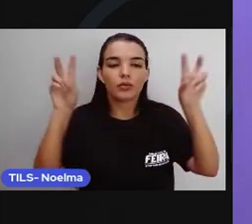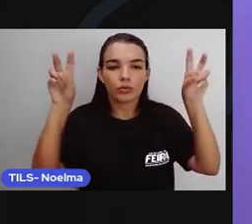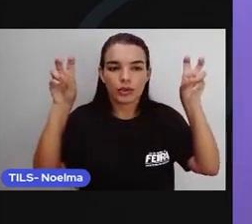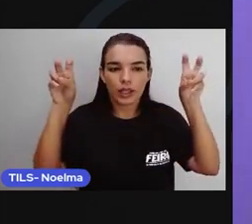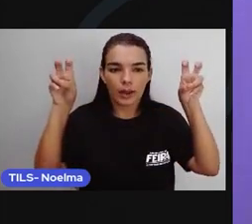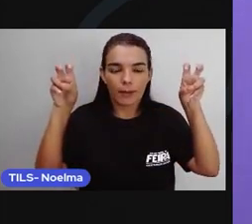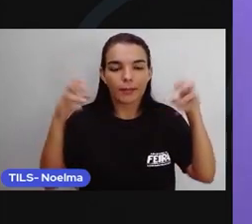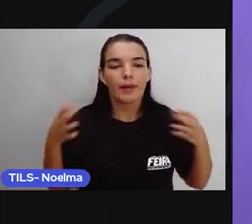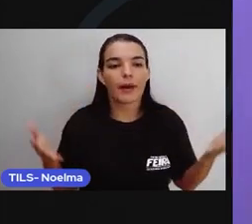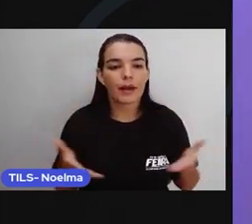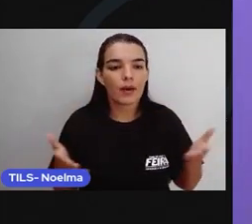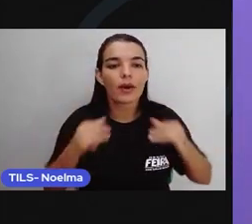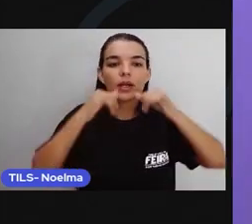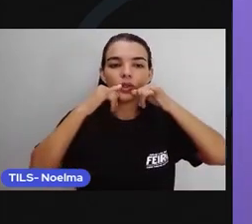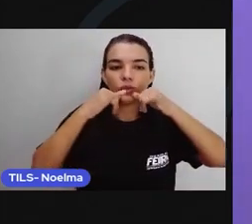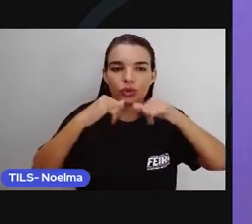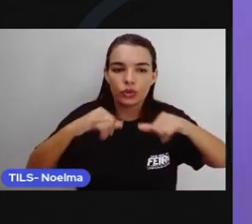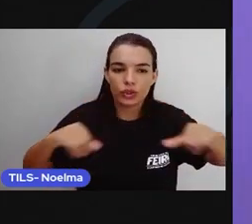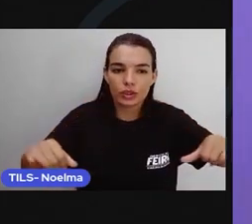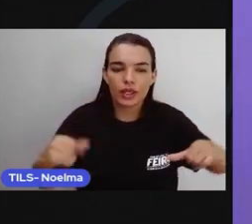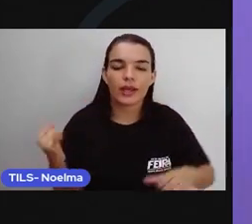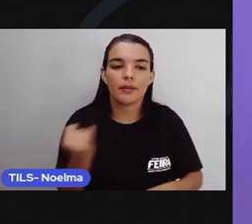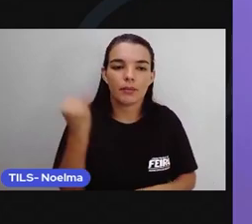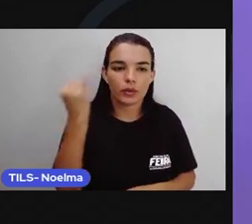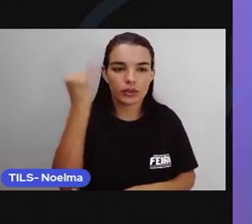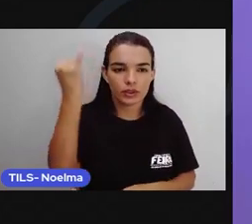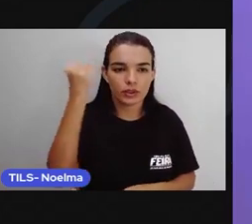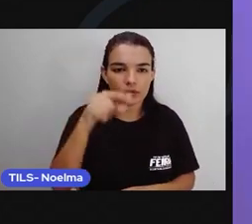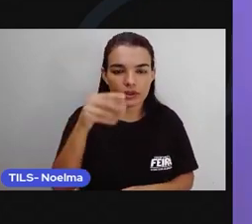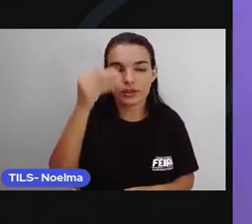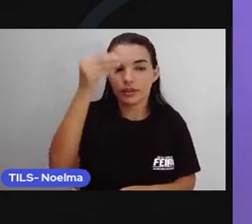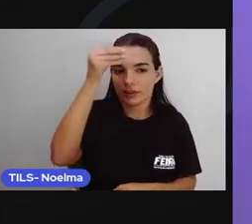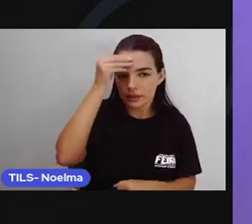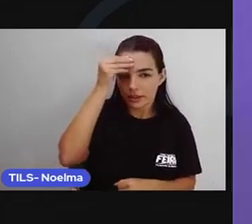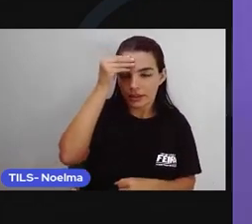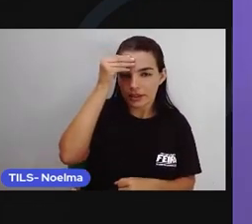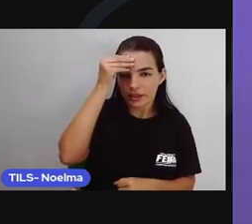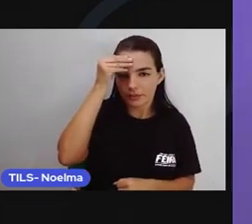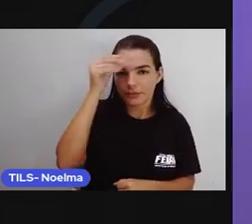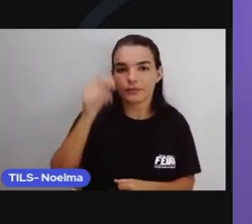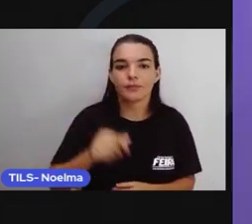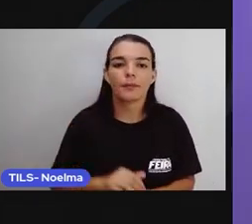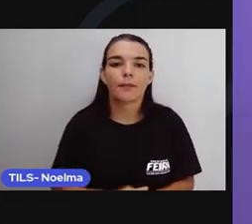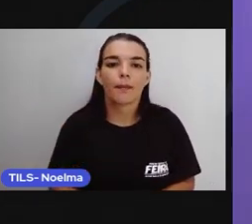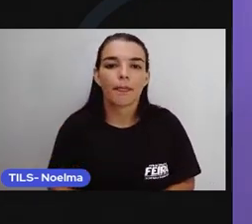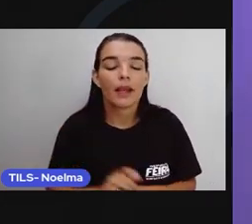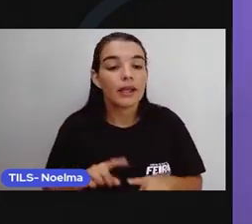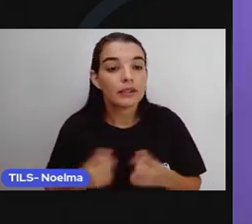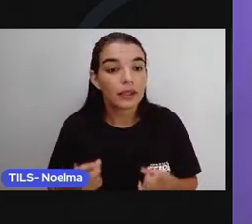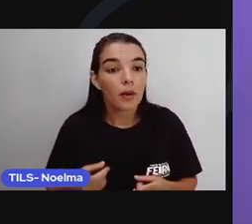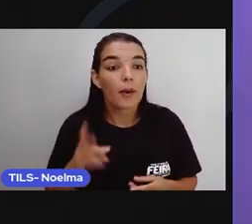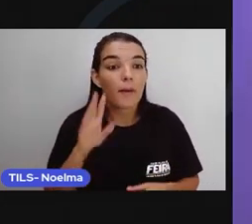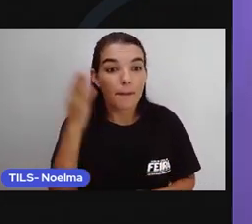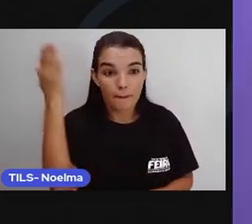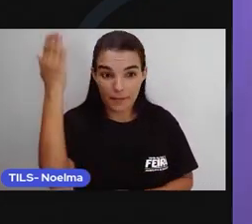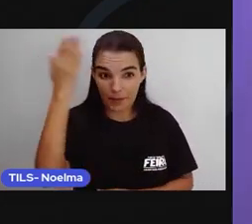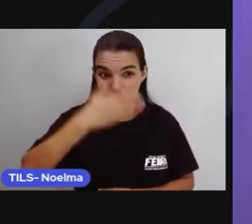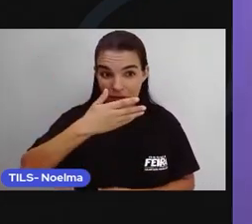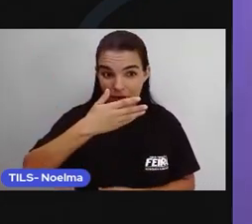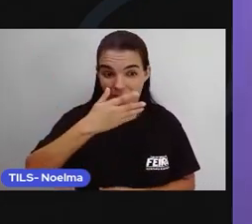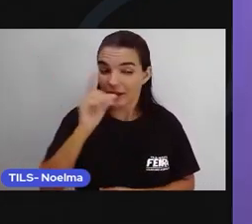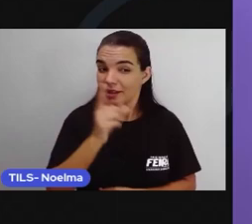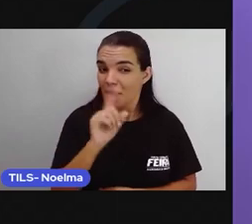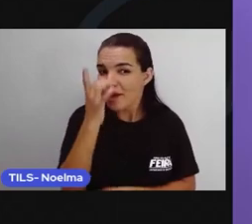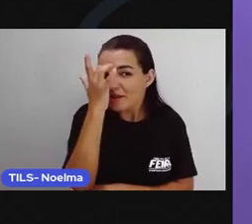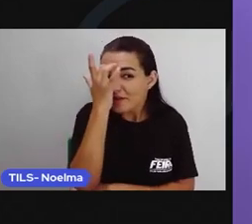mais aprofundada, um pouco mais detalhada, um pouco mais analisada. Então, para provar que não é a coisa mais complicada do